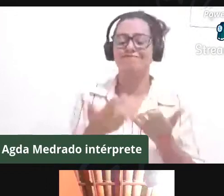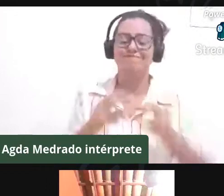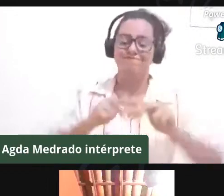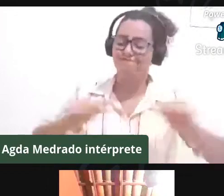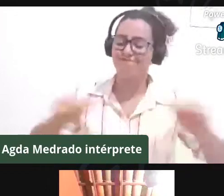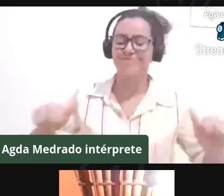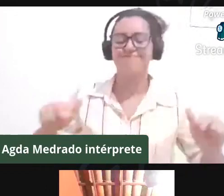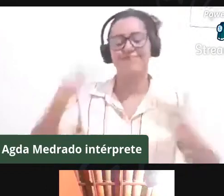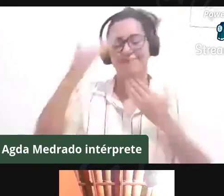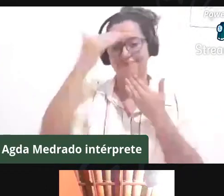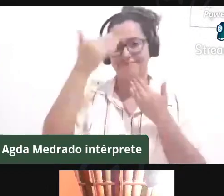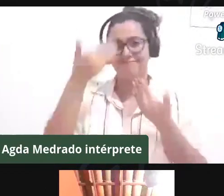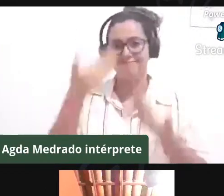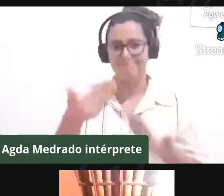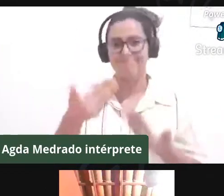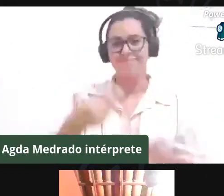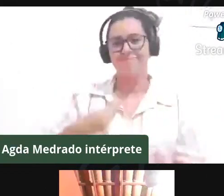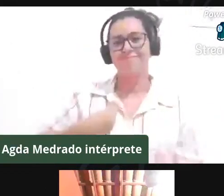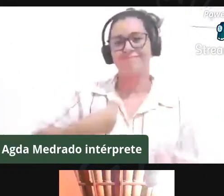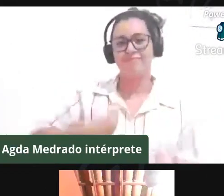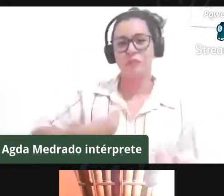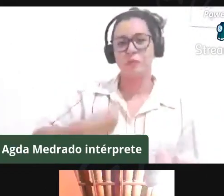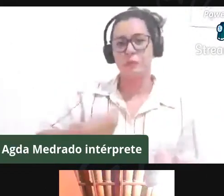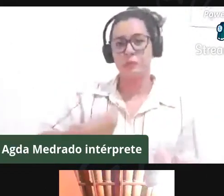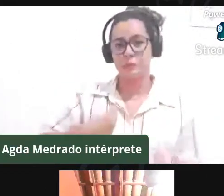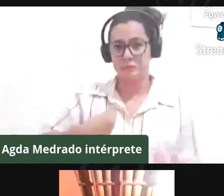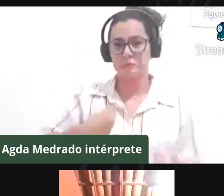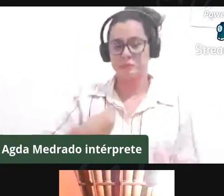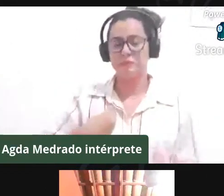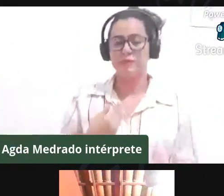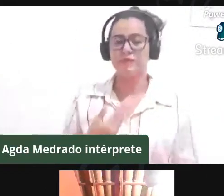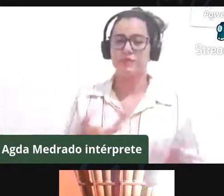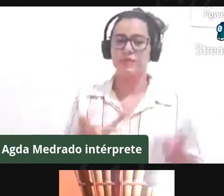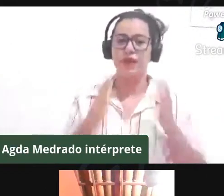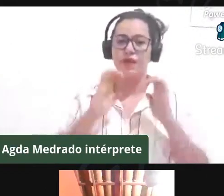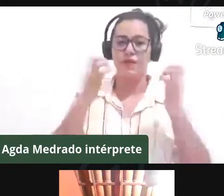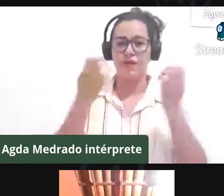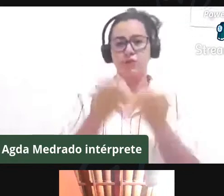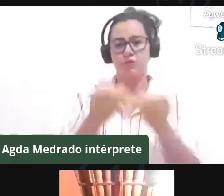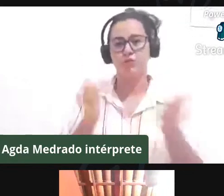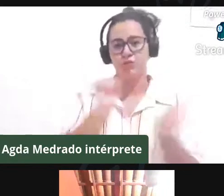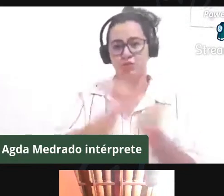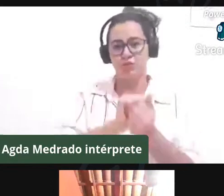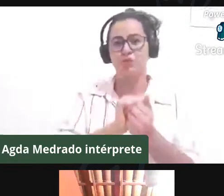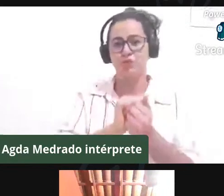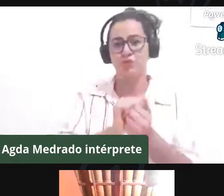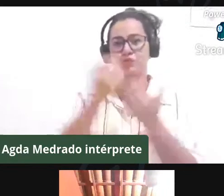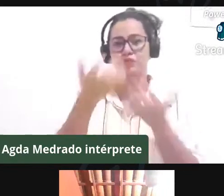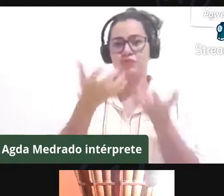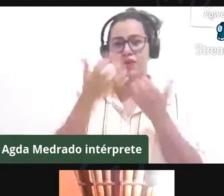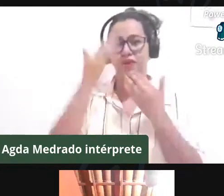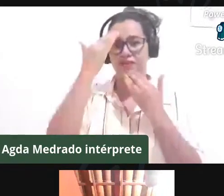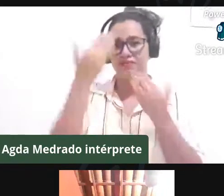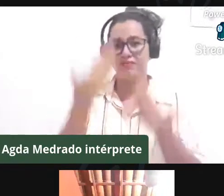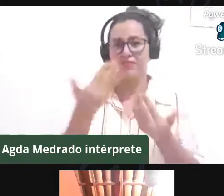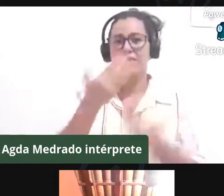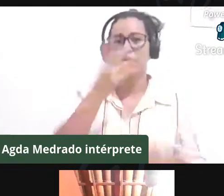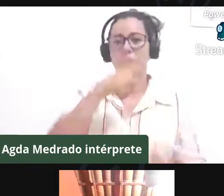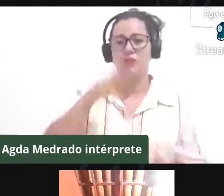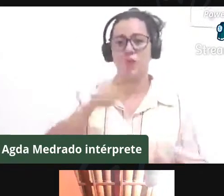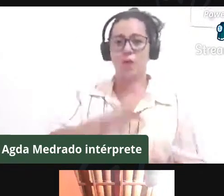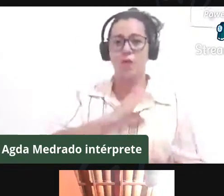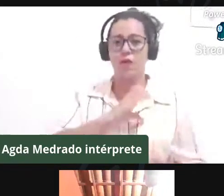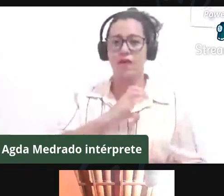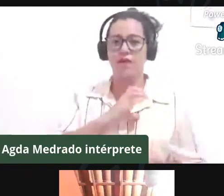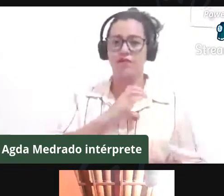contar com a participação de vocês em nosso evento. Queria agradecer também os colegas professores que estão no suporte